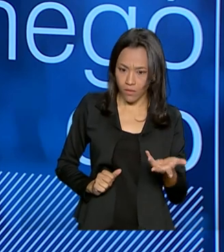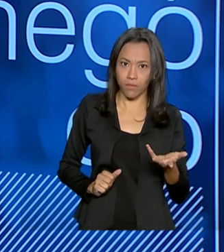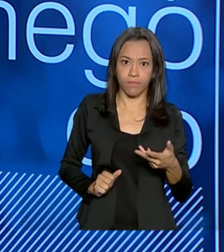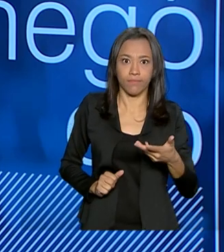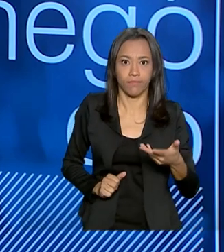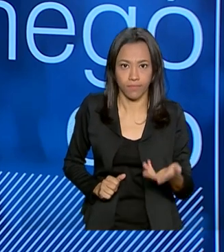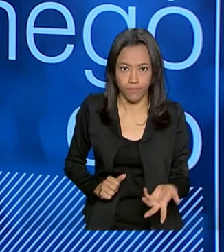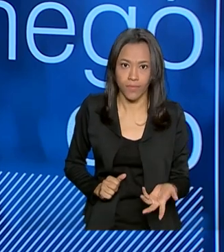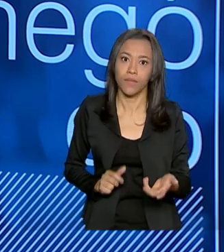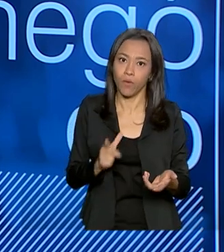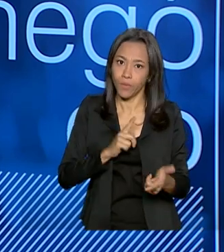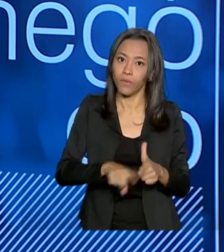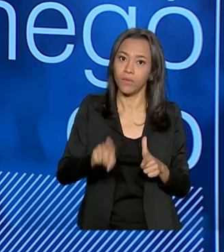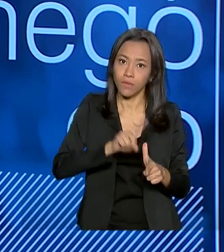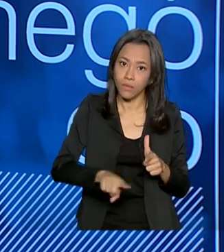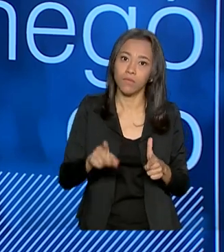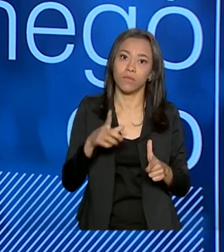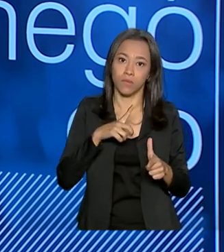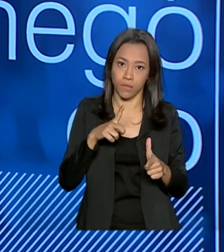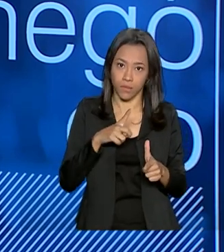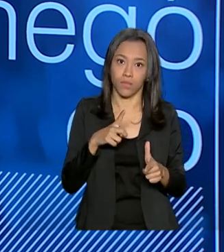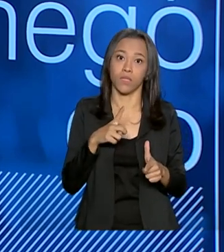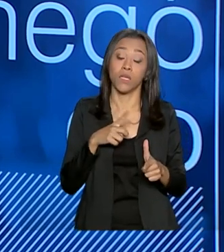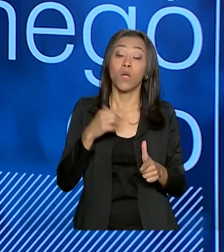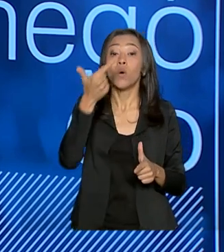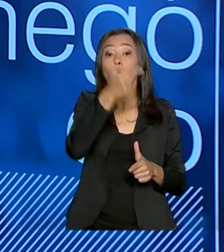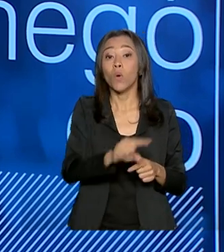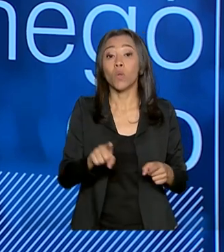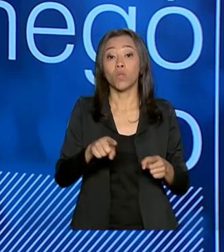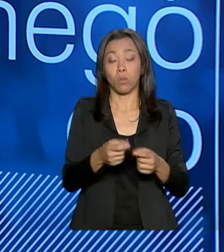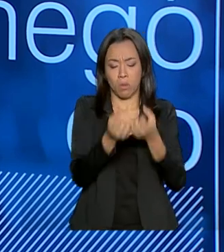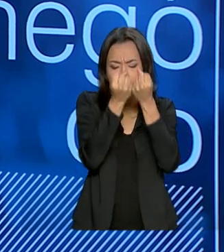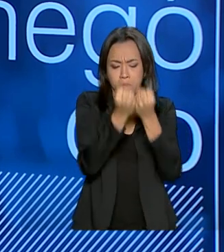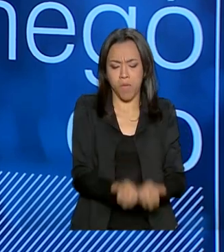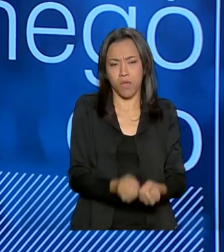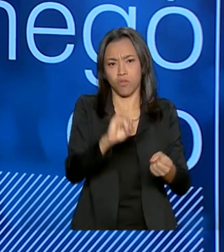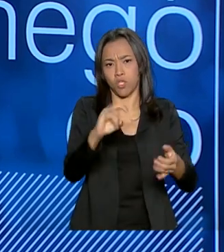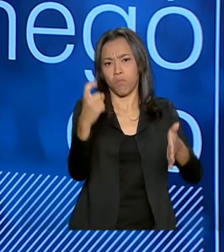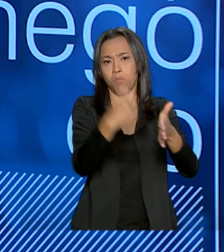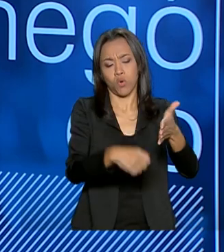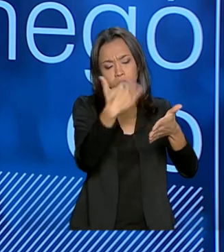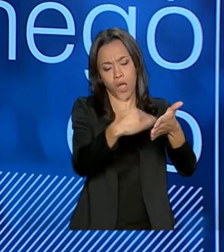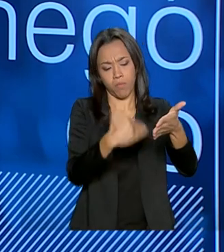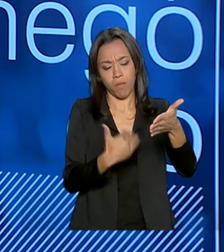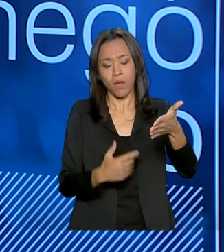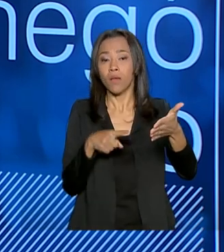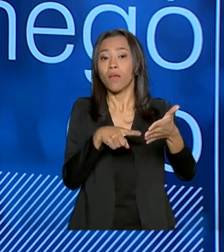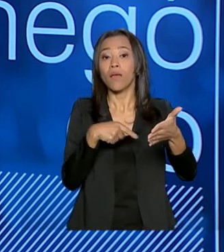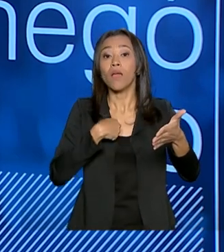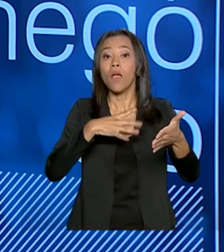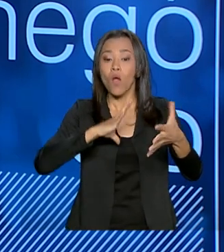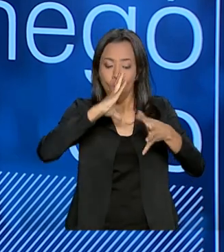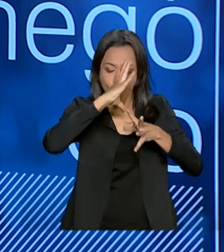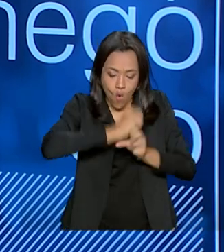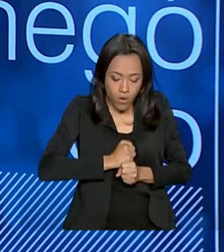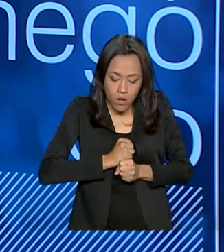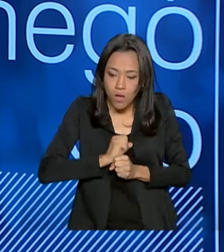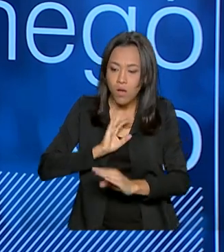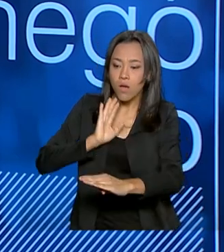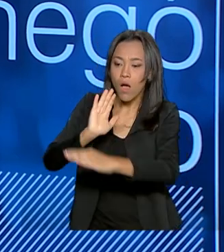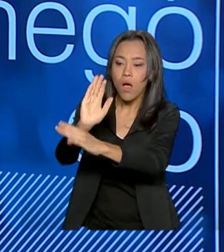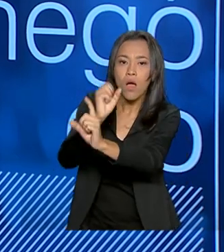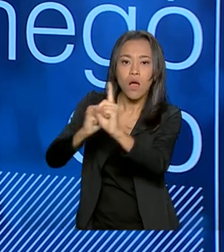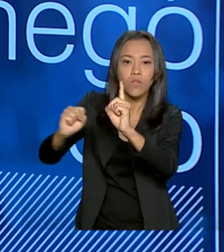E tem outro problema também. Nós temos uma carga de impostos elevada que não se traduz em benefício para o conjunto da